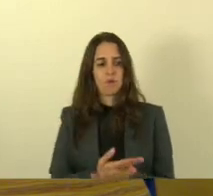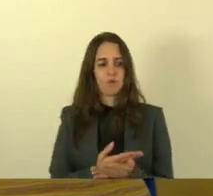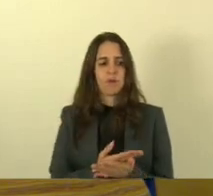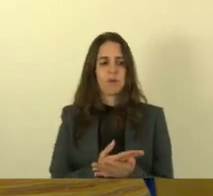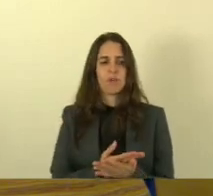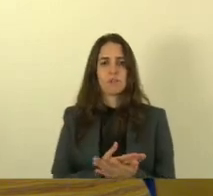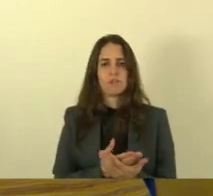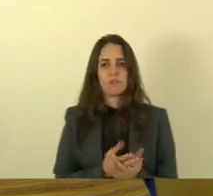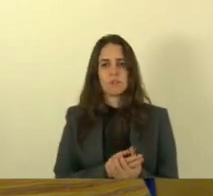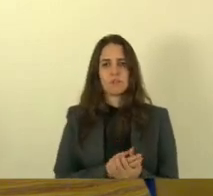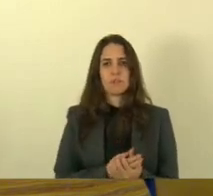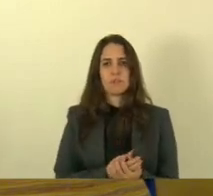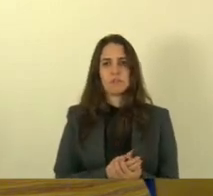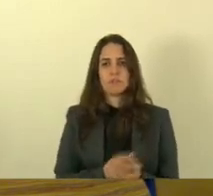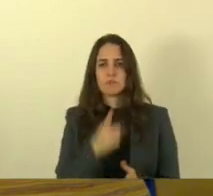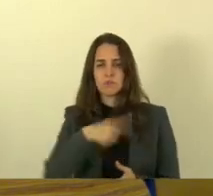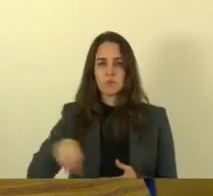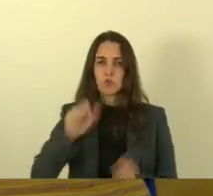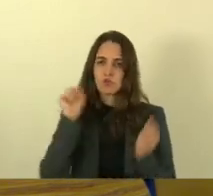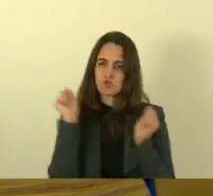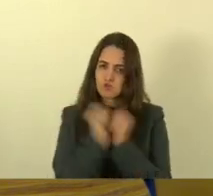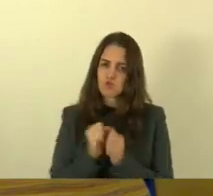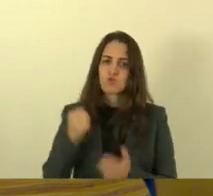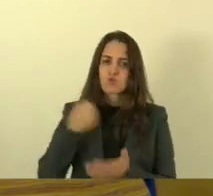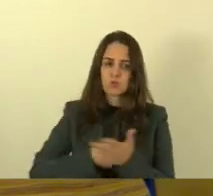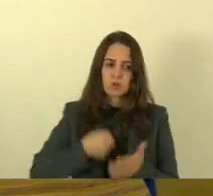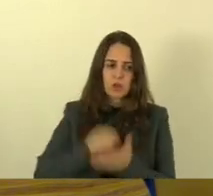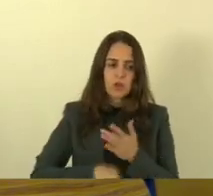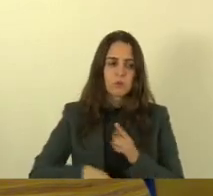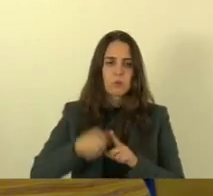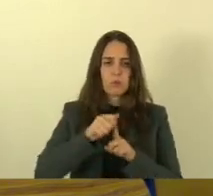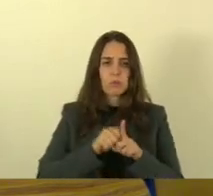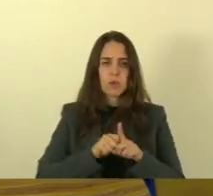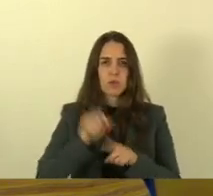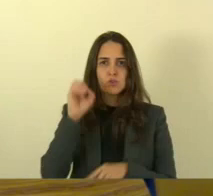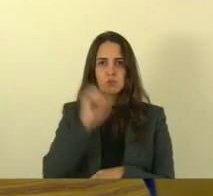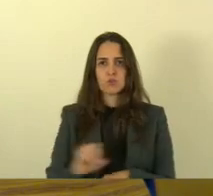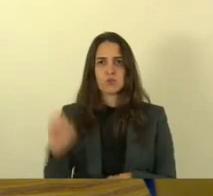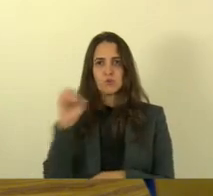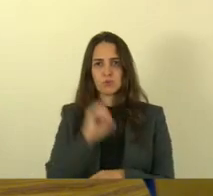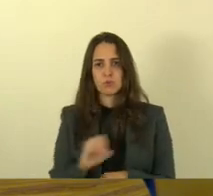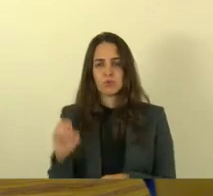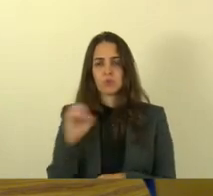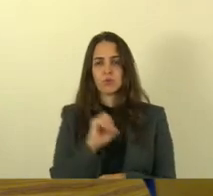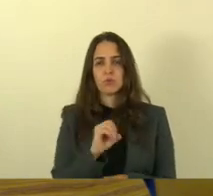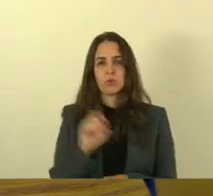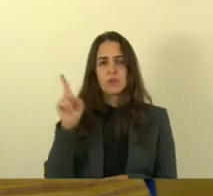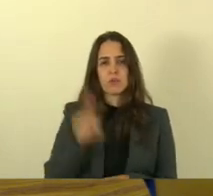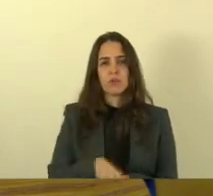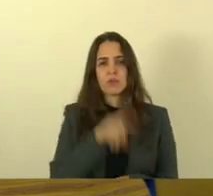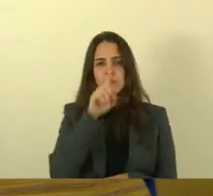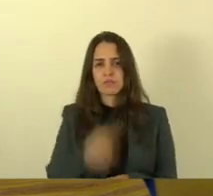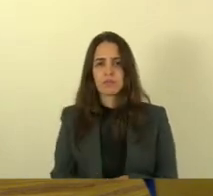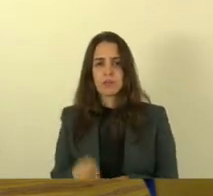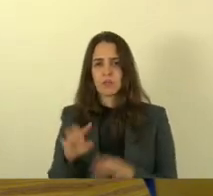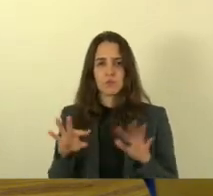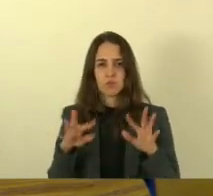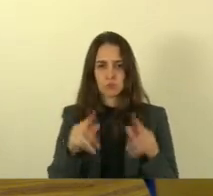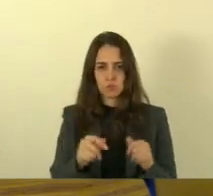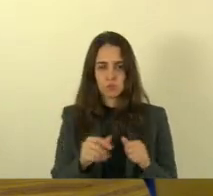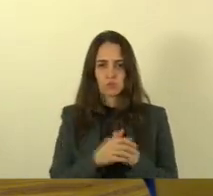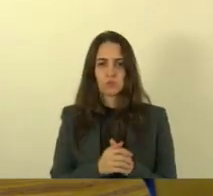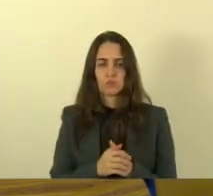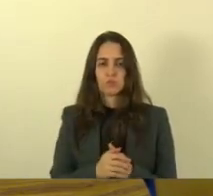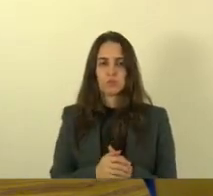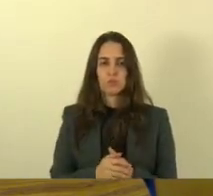nós estamos nessa luta eu sei que no mês agora de outubro cancelarei a tudo e o